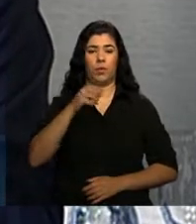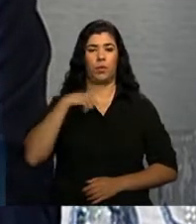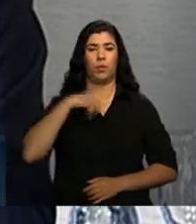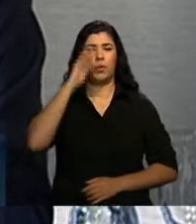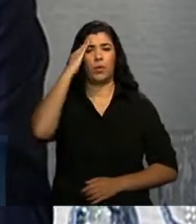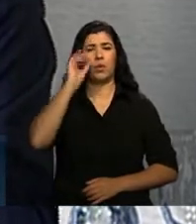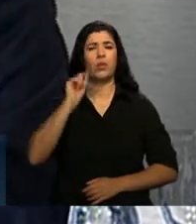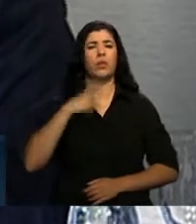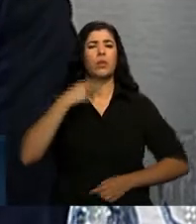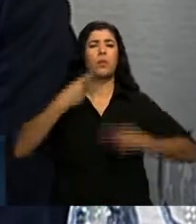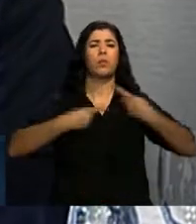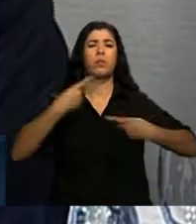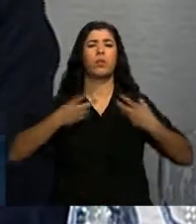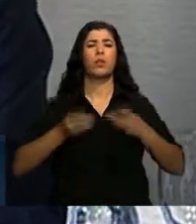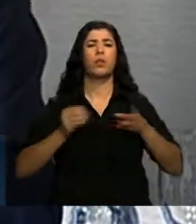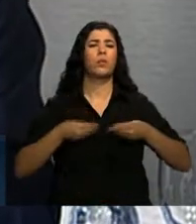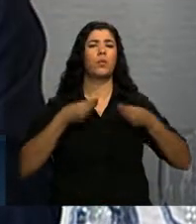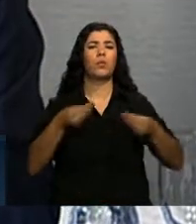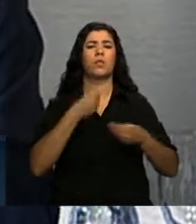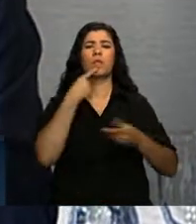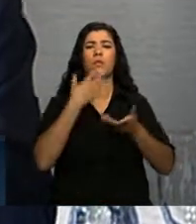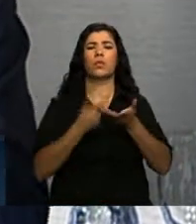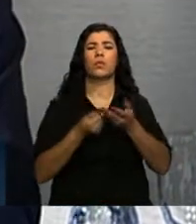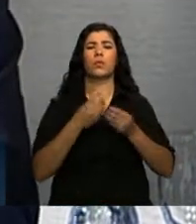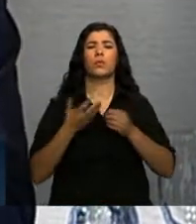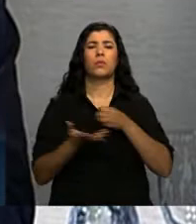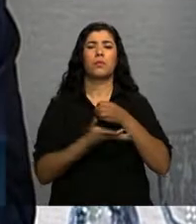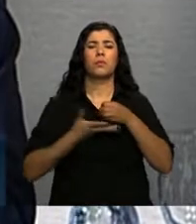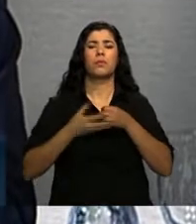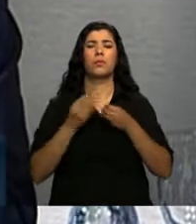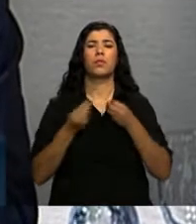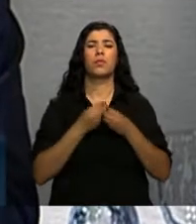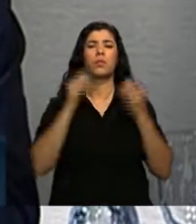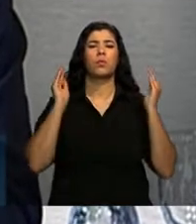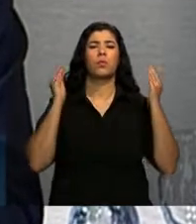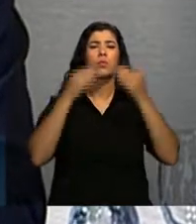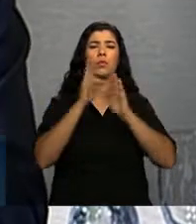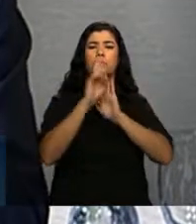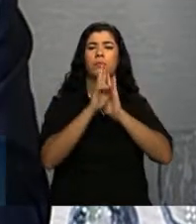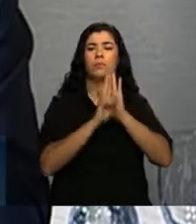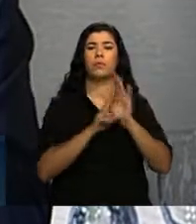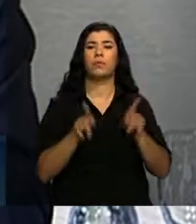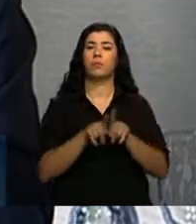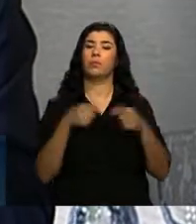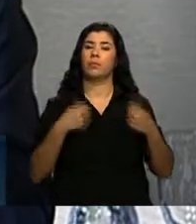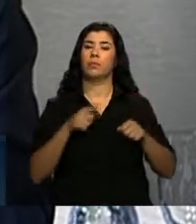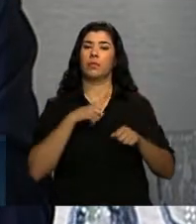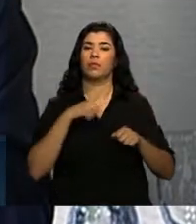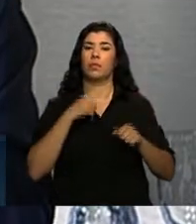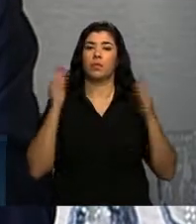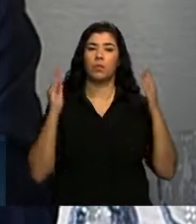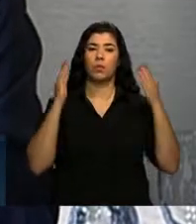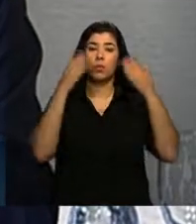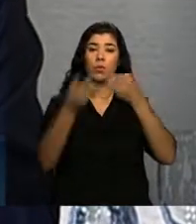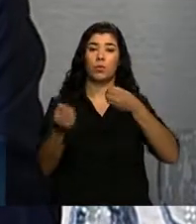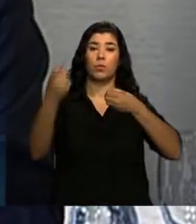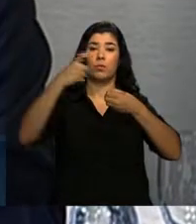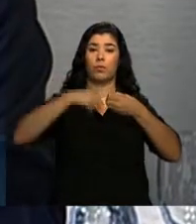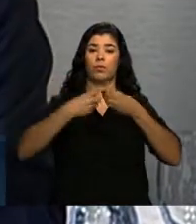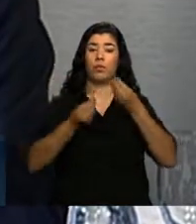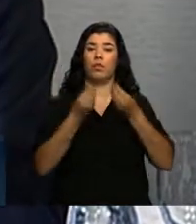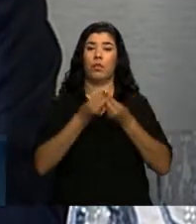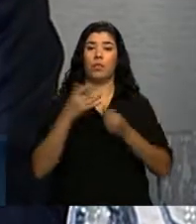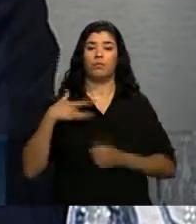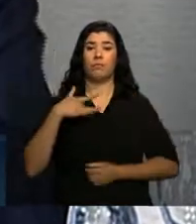política do sangue não podia se pautar tão somente ou com ênfase maior na questão regulatória e tinha que trazer um pouco de atenção para a atenção à